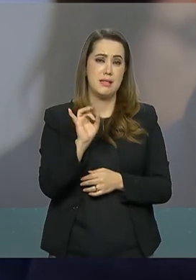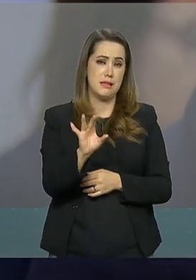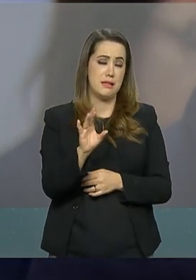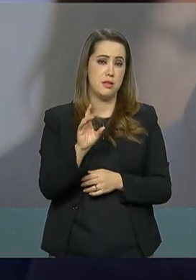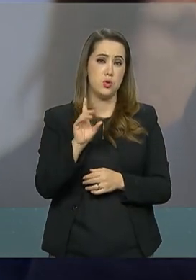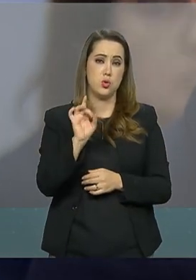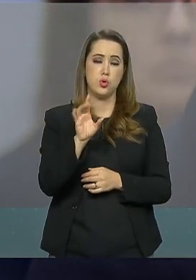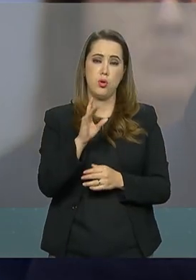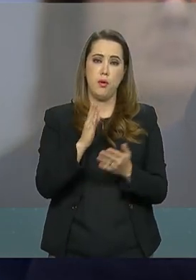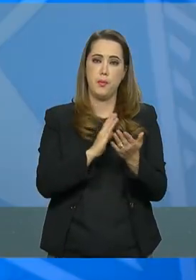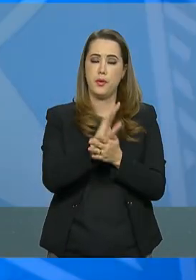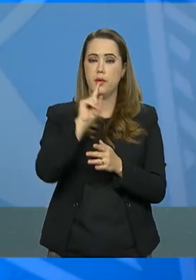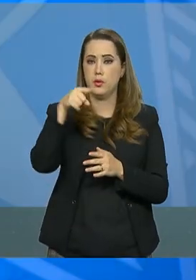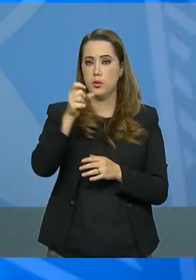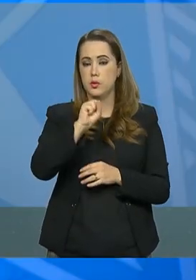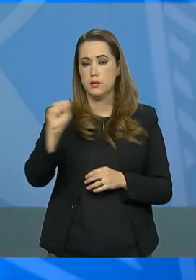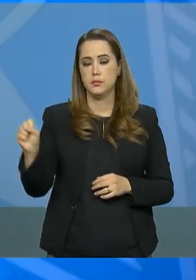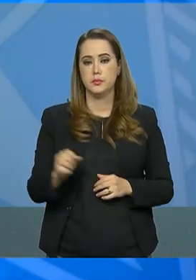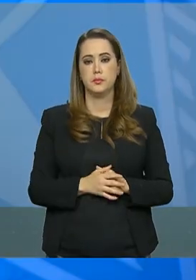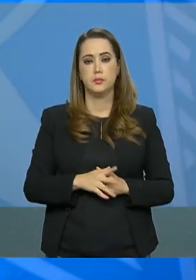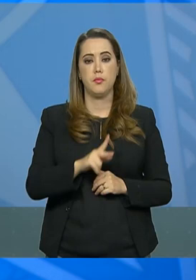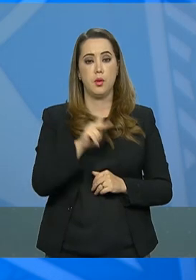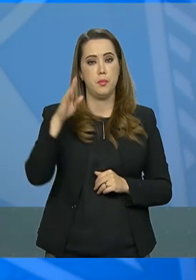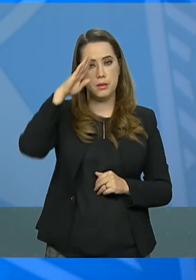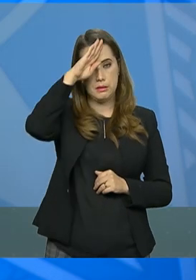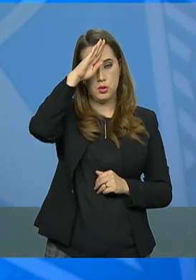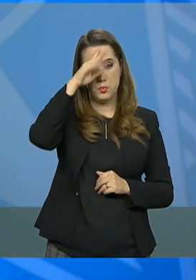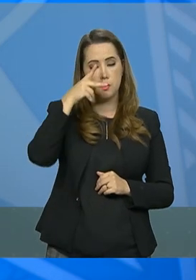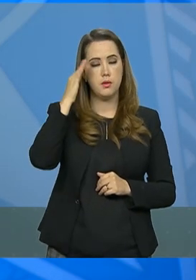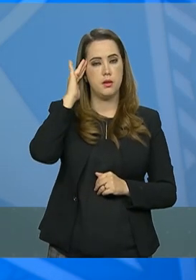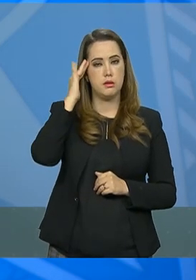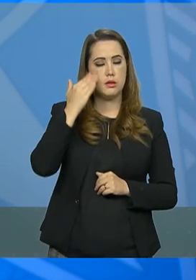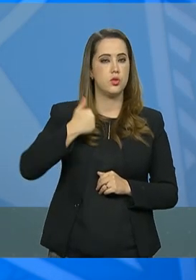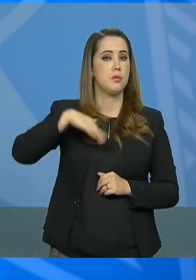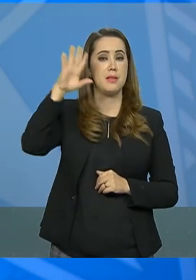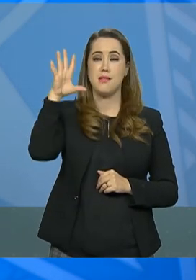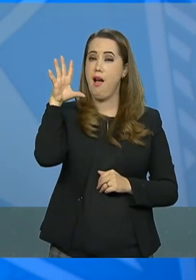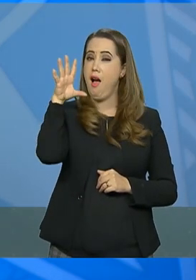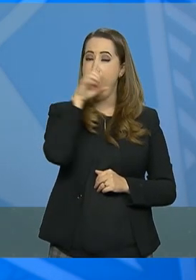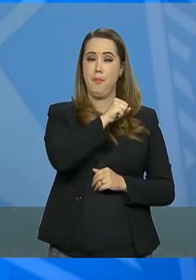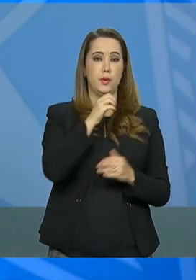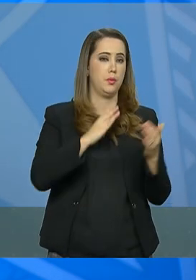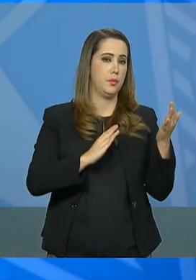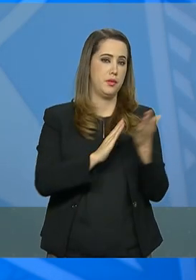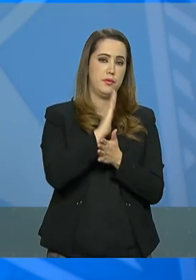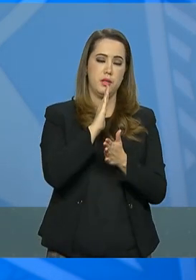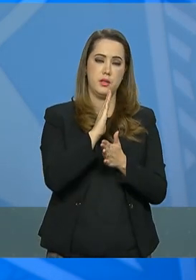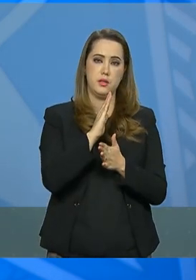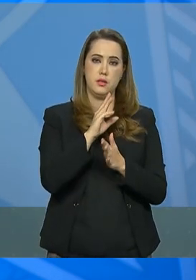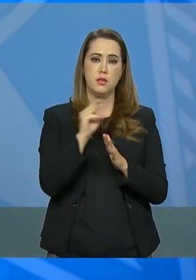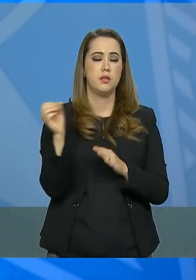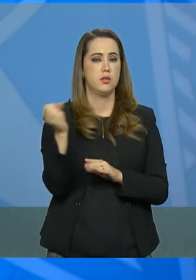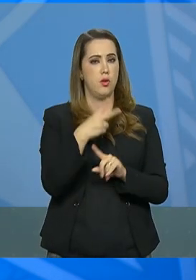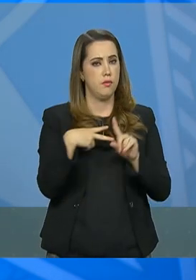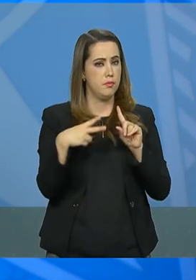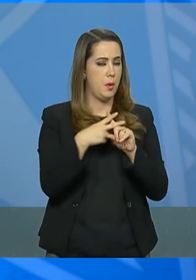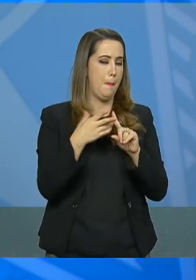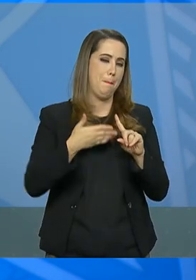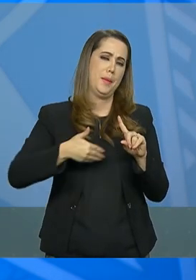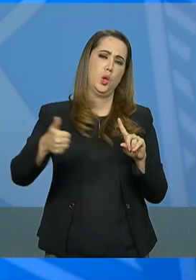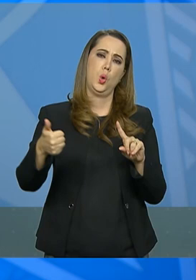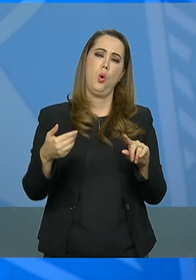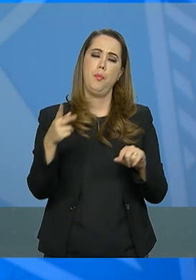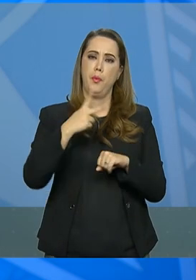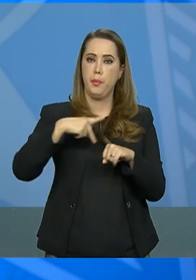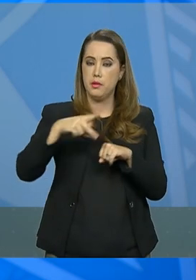para o próximo semestre? O presidente entende que, quanto mais pronto venha a ser aprovada a nova Previdência, melhor